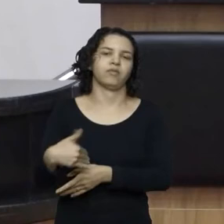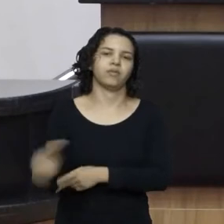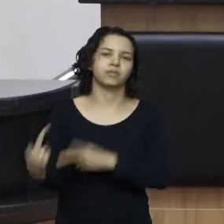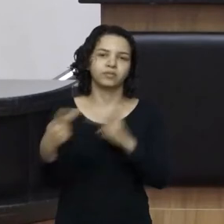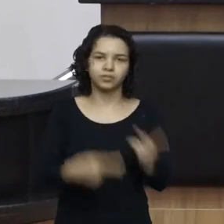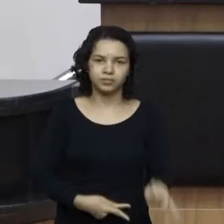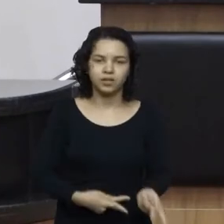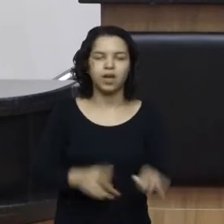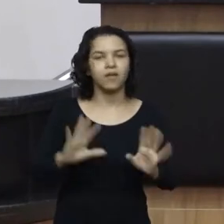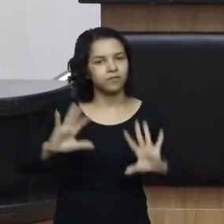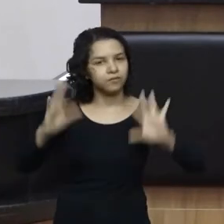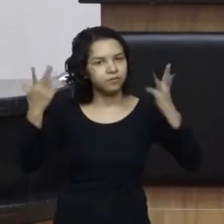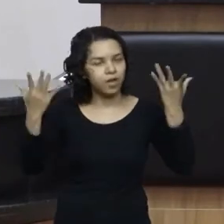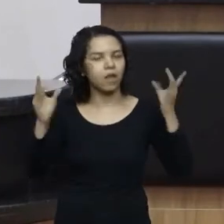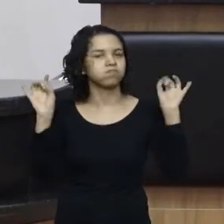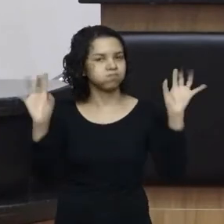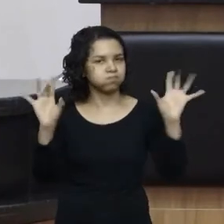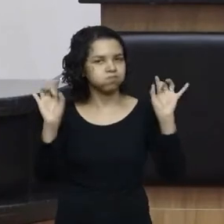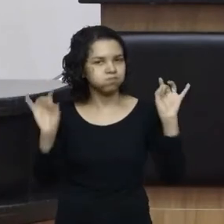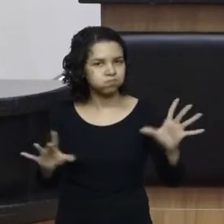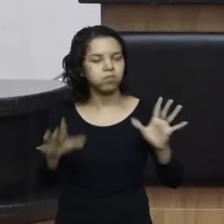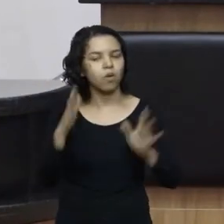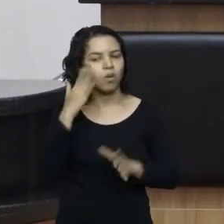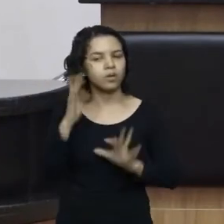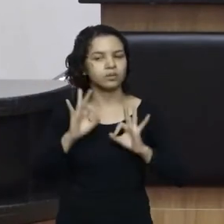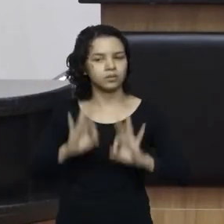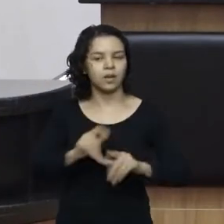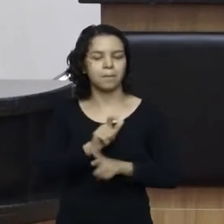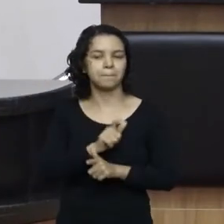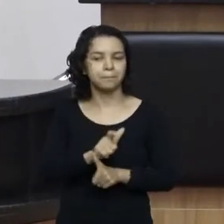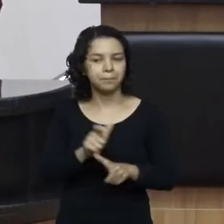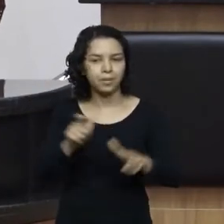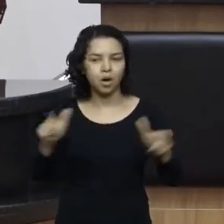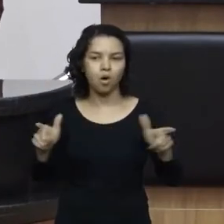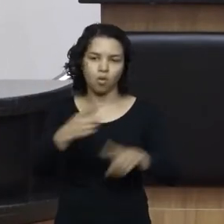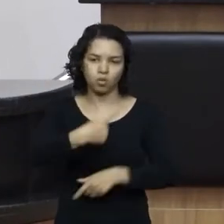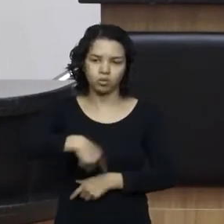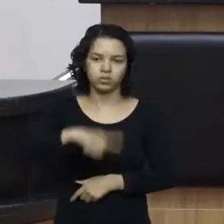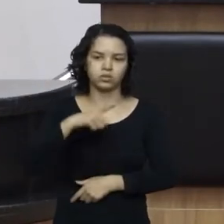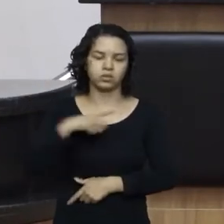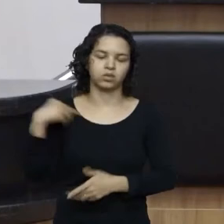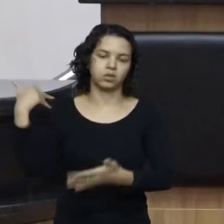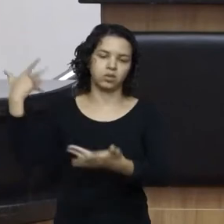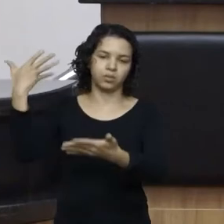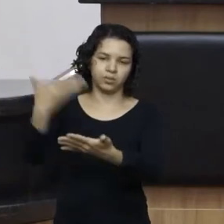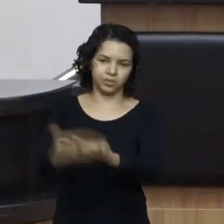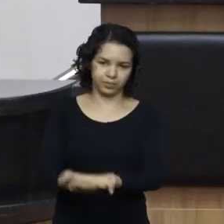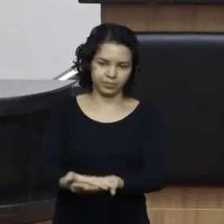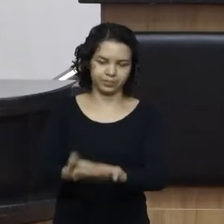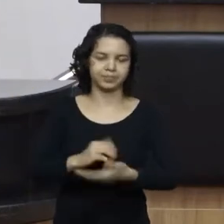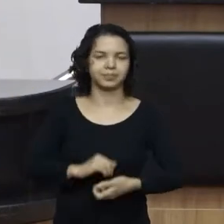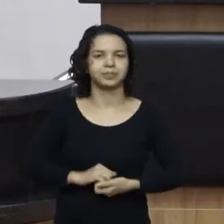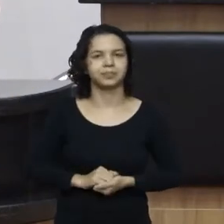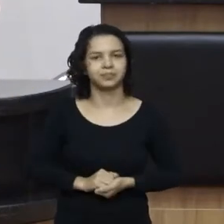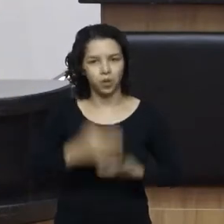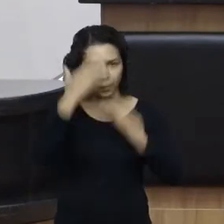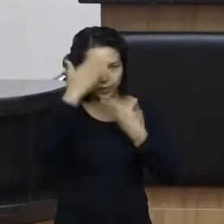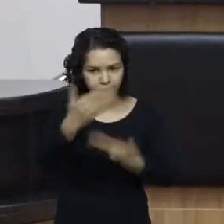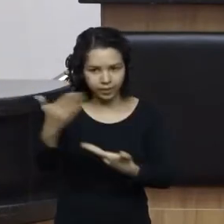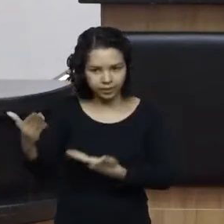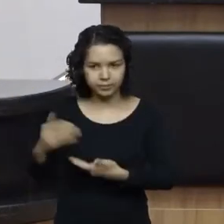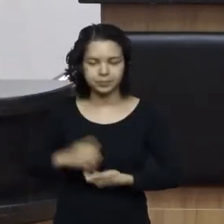ser incrível. E eu tenho certeza que vai ser uma das maiores que nós já tivemos em todas as nossas edições. Muito obrigada.